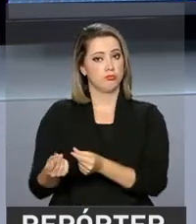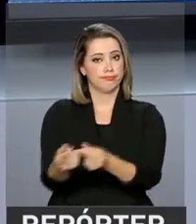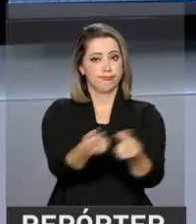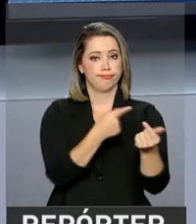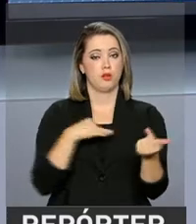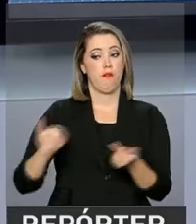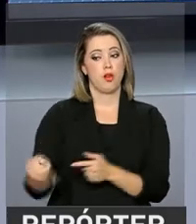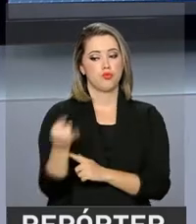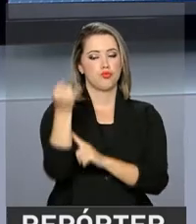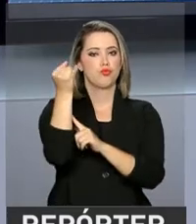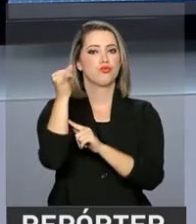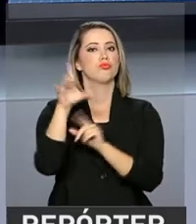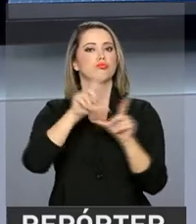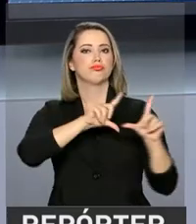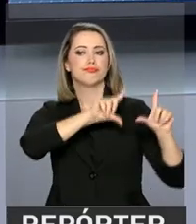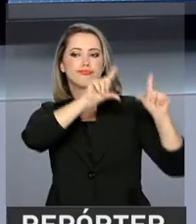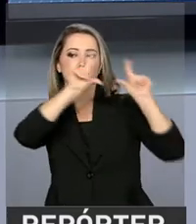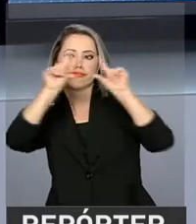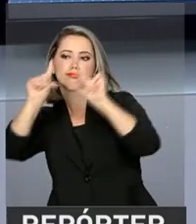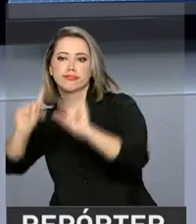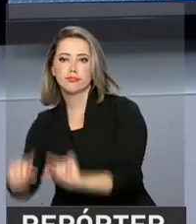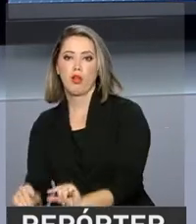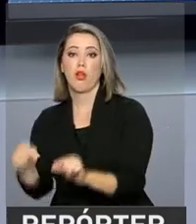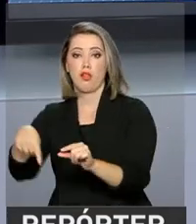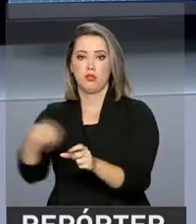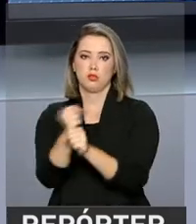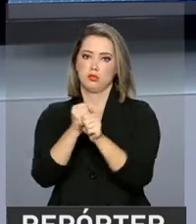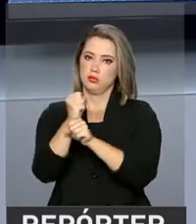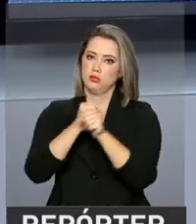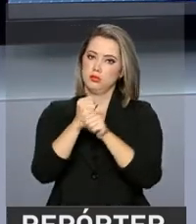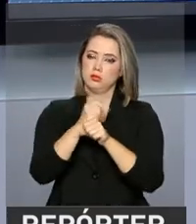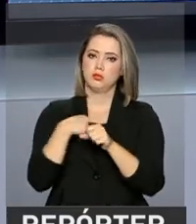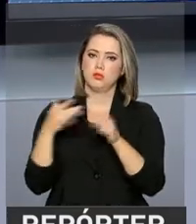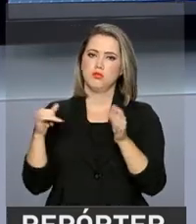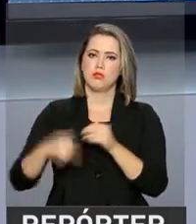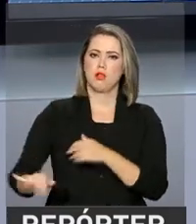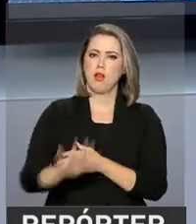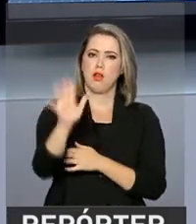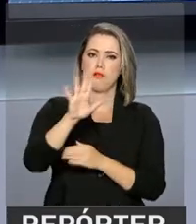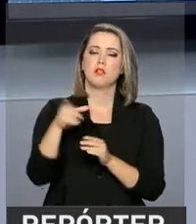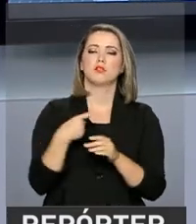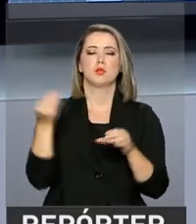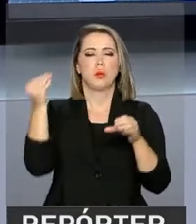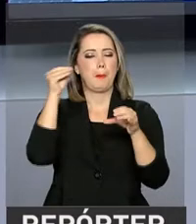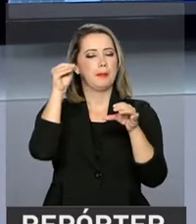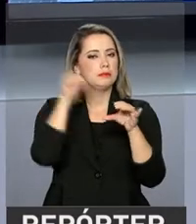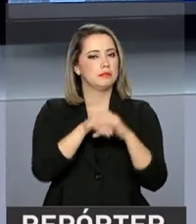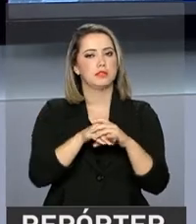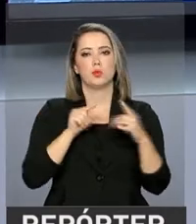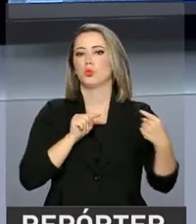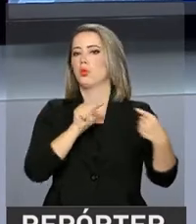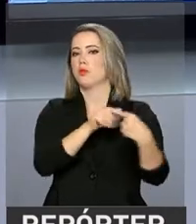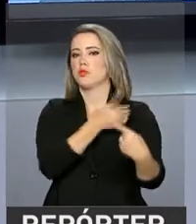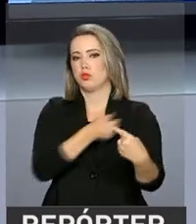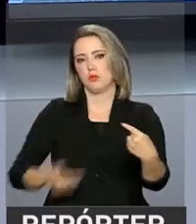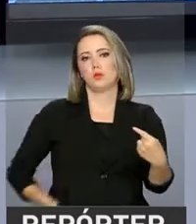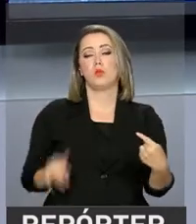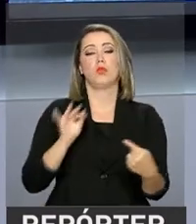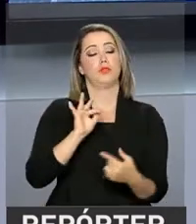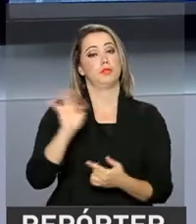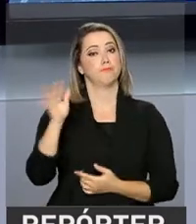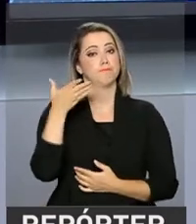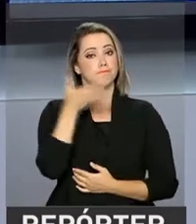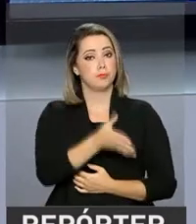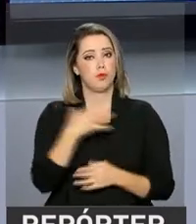a taxa básica de juros vai cair ainda mais até o fim deste ano. E a inflação fica dentro da meta estipulada pelo governo. Mais